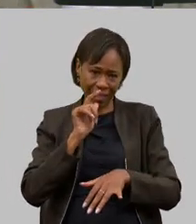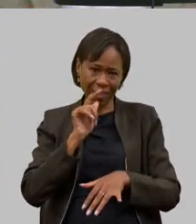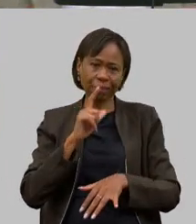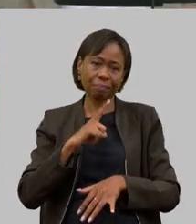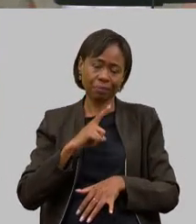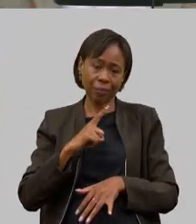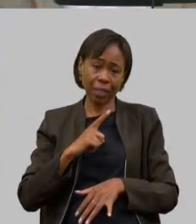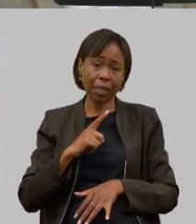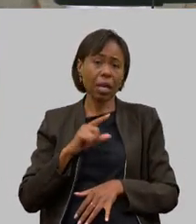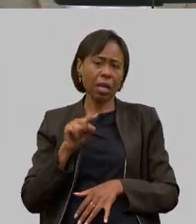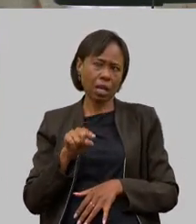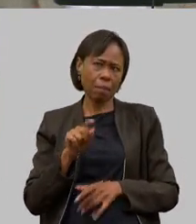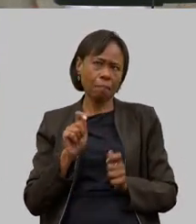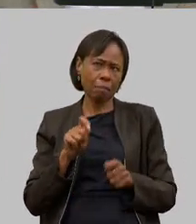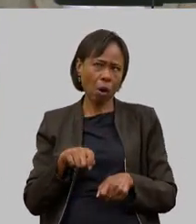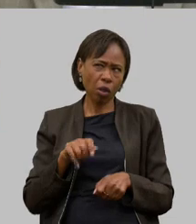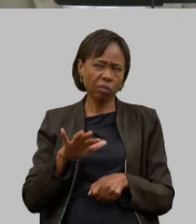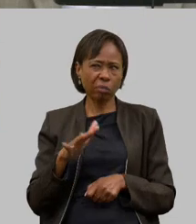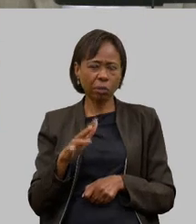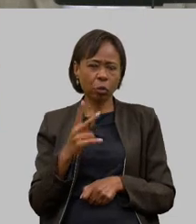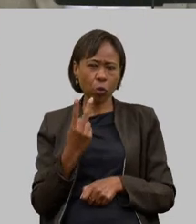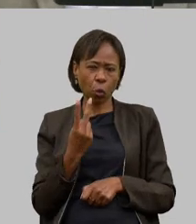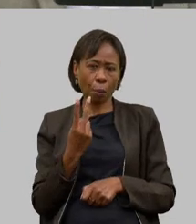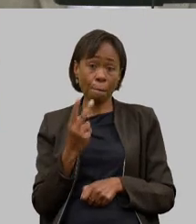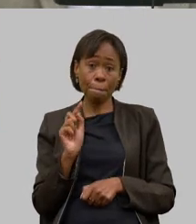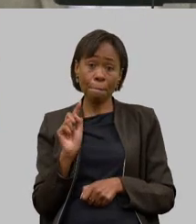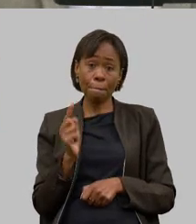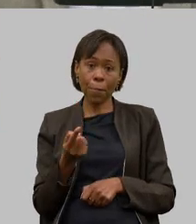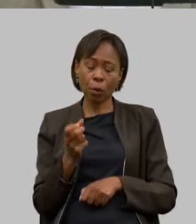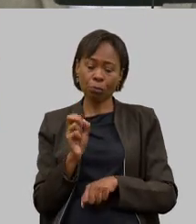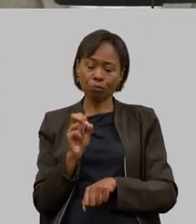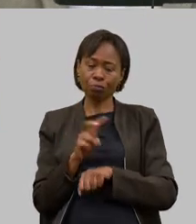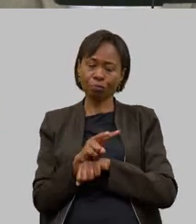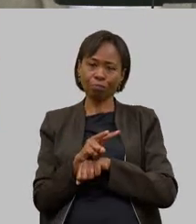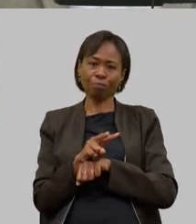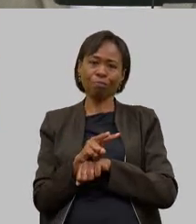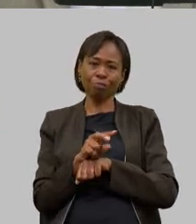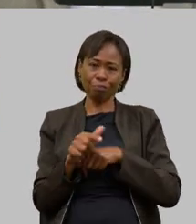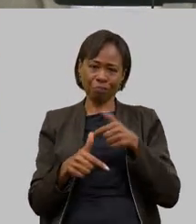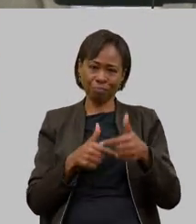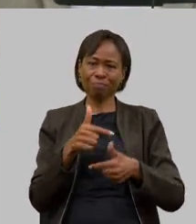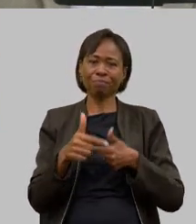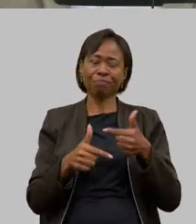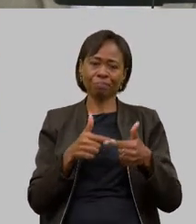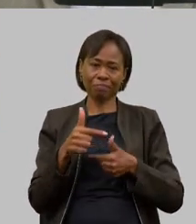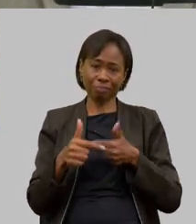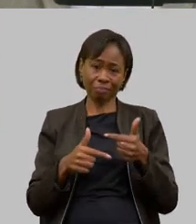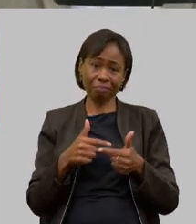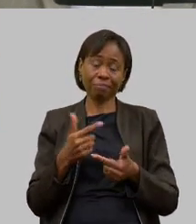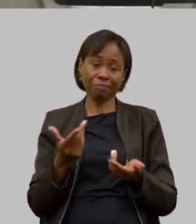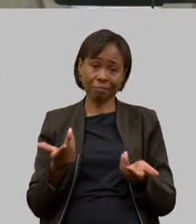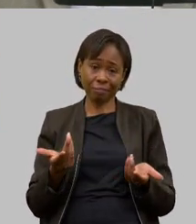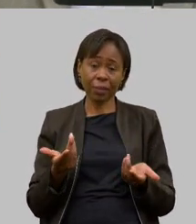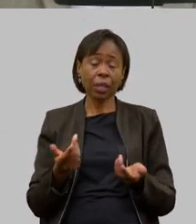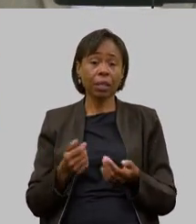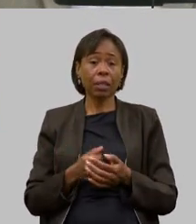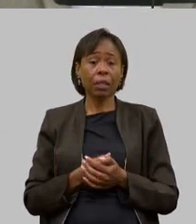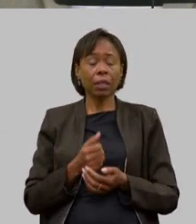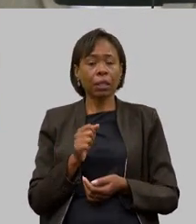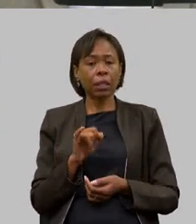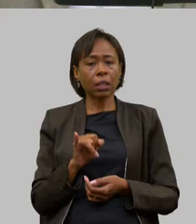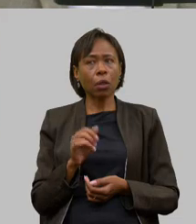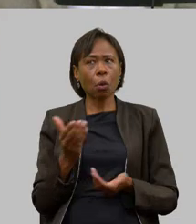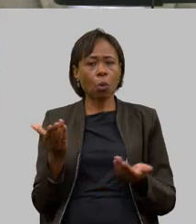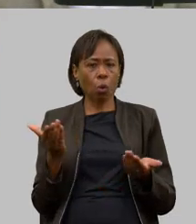direto indiretamente uns dois mil empregos através da atividade dele então se você pegar